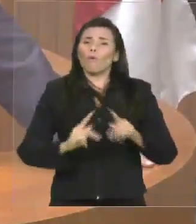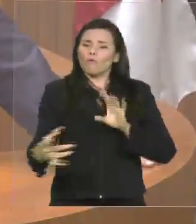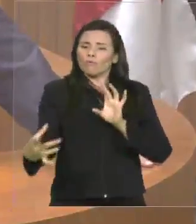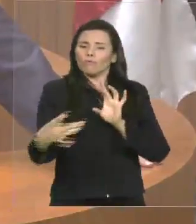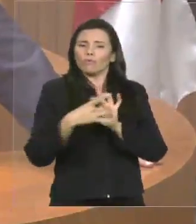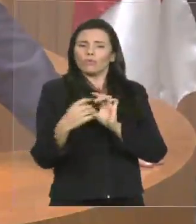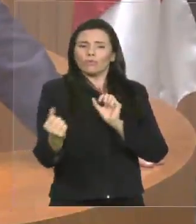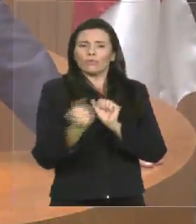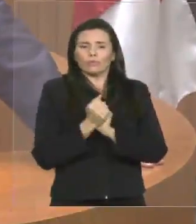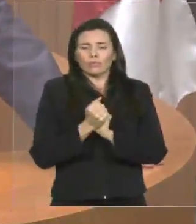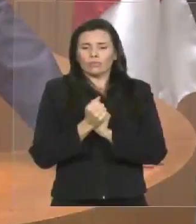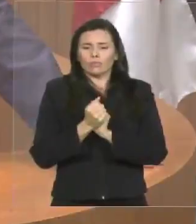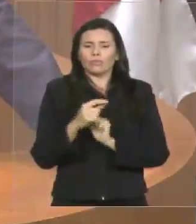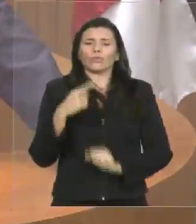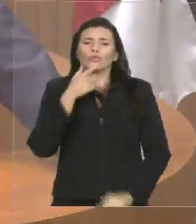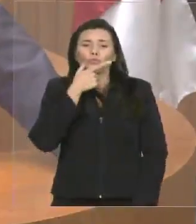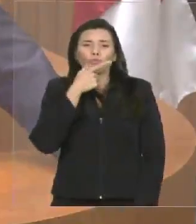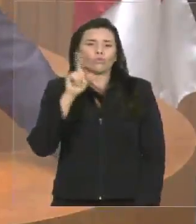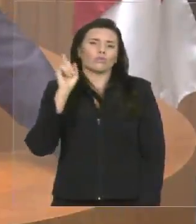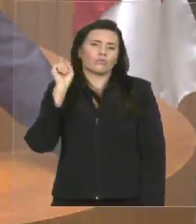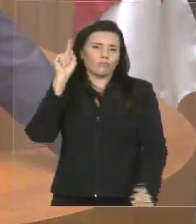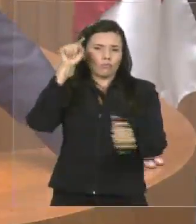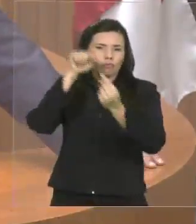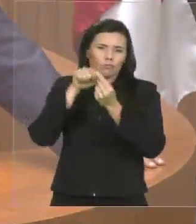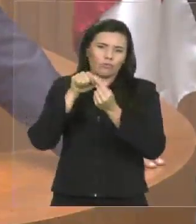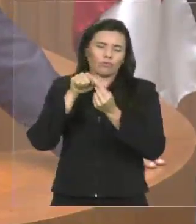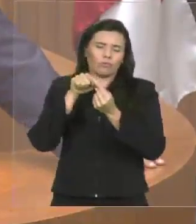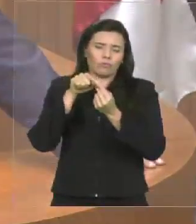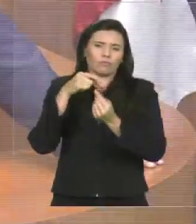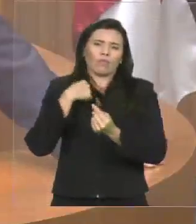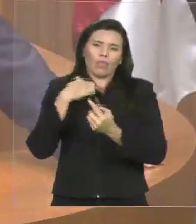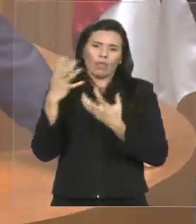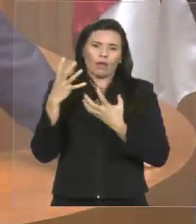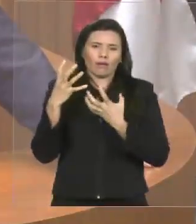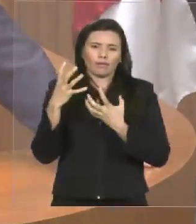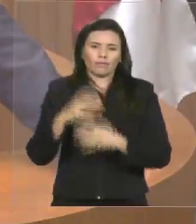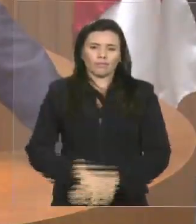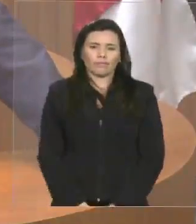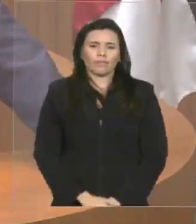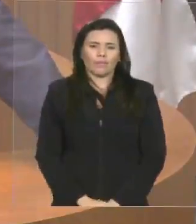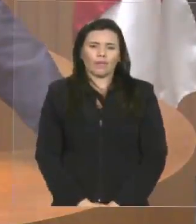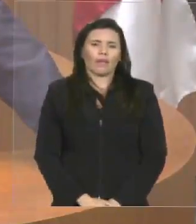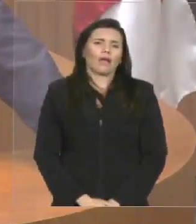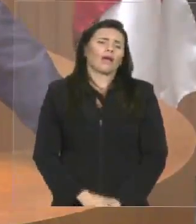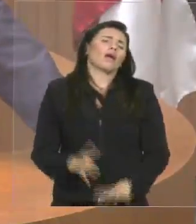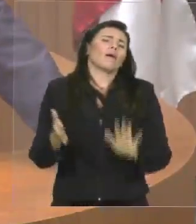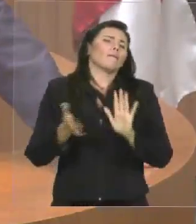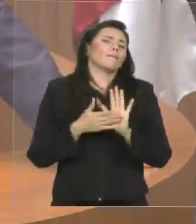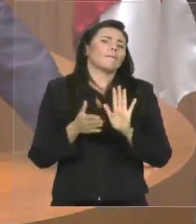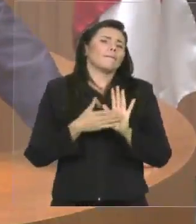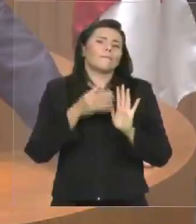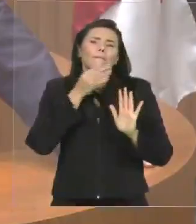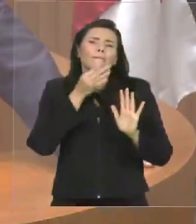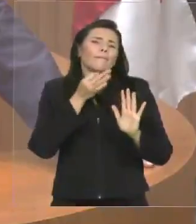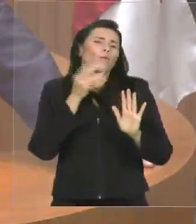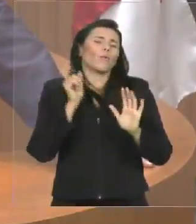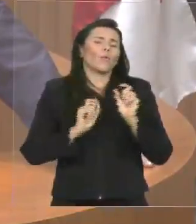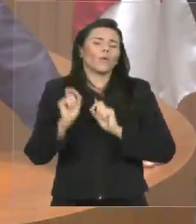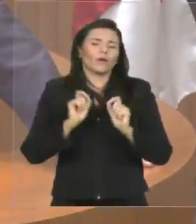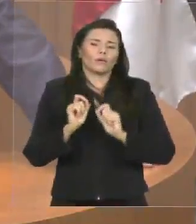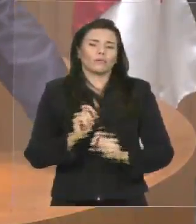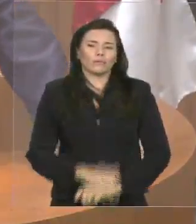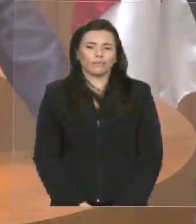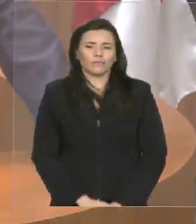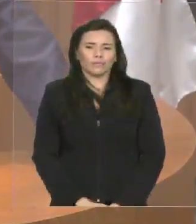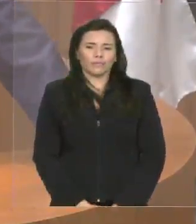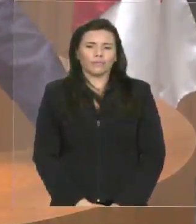ter um bom resultado. Falo no que diz respeito à proposta que trazemos,